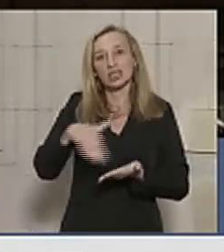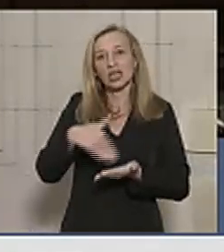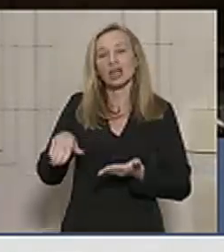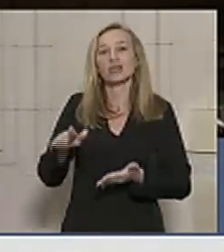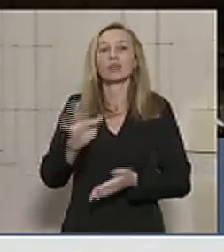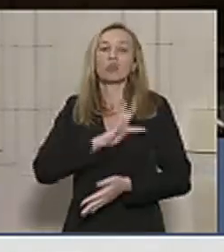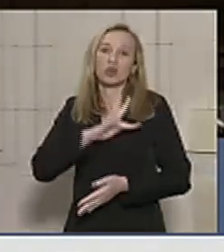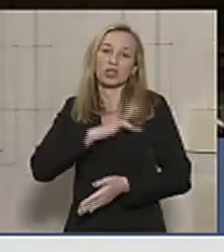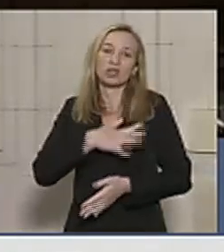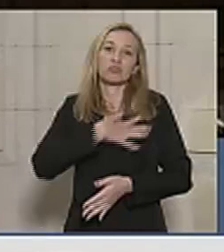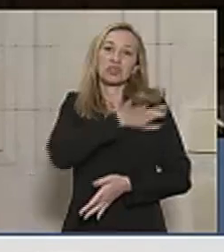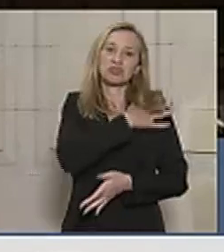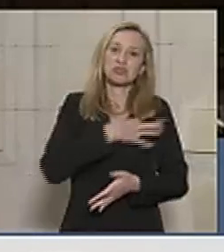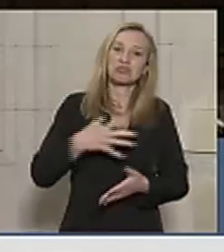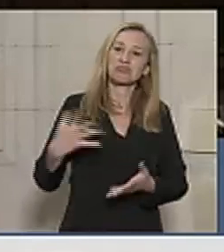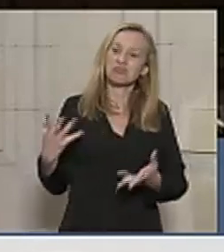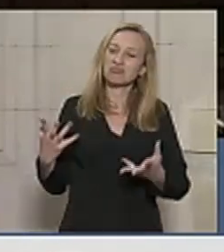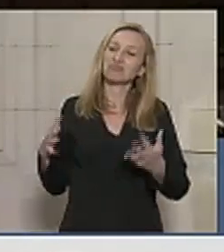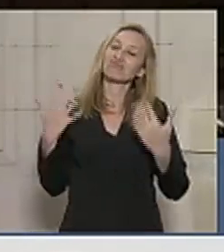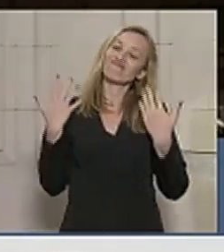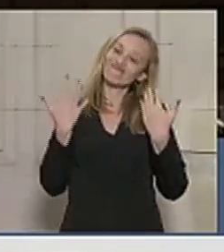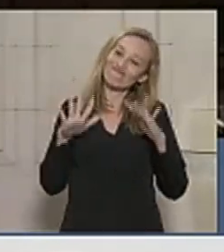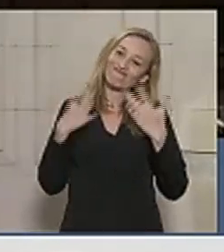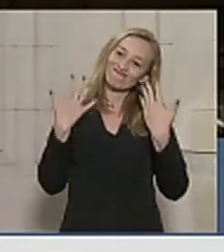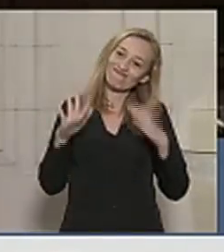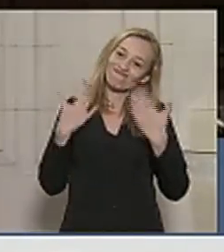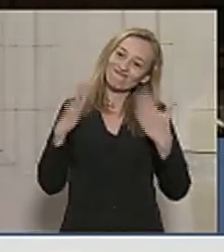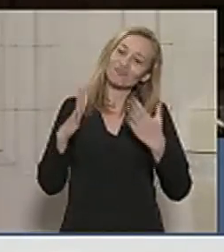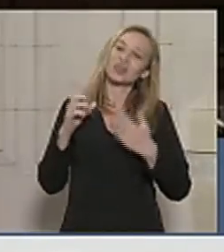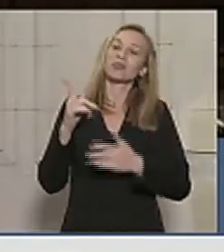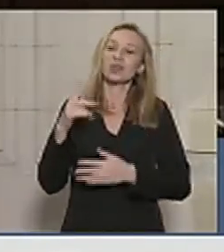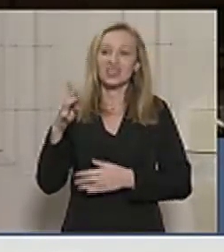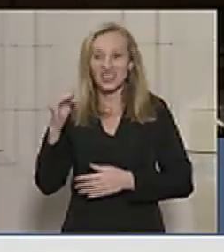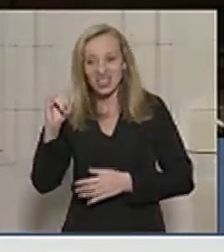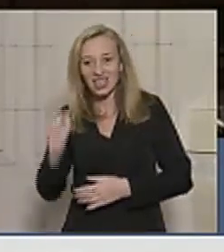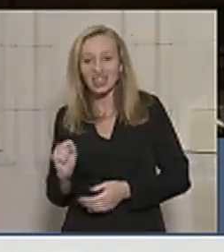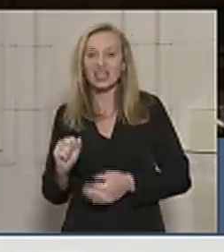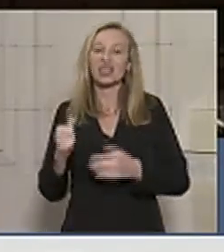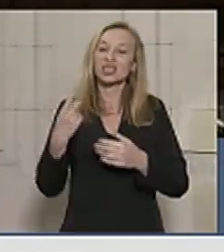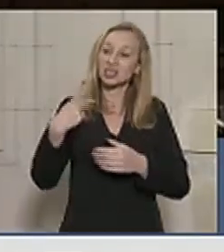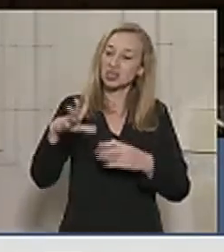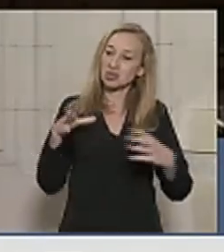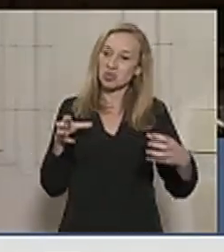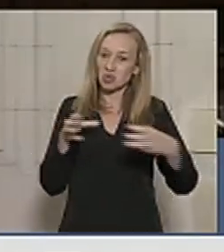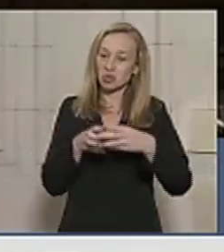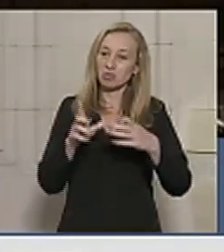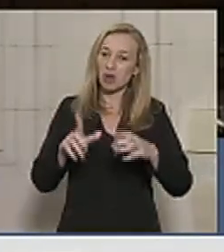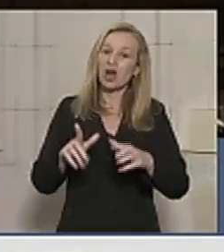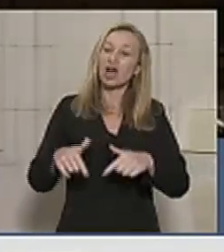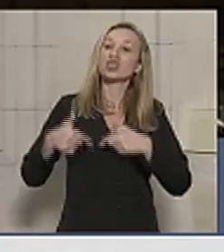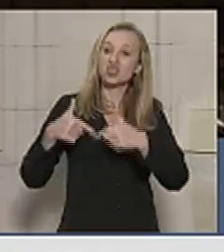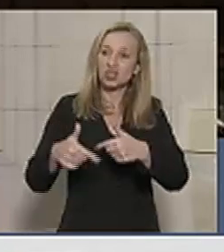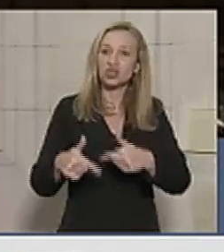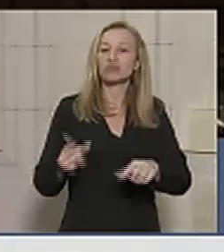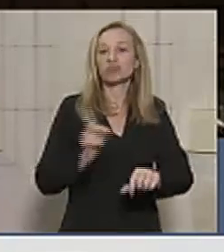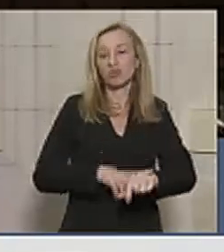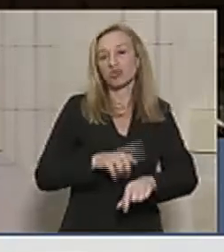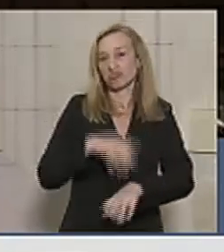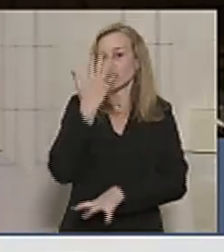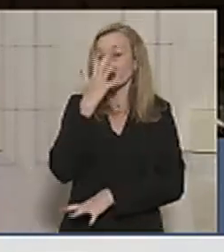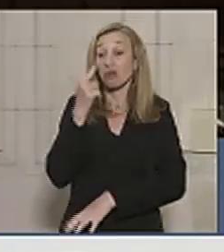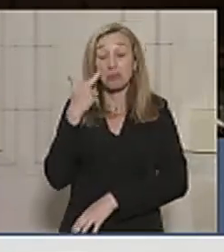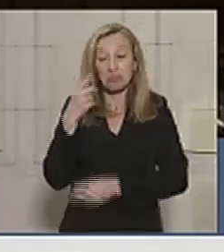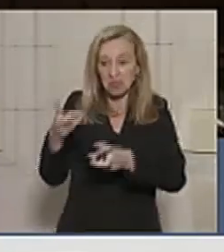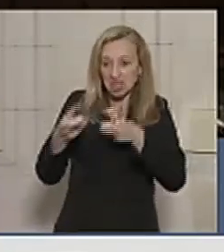elogio à forma pela qual a Tenente Coronel Priscila e sua tropa agiram no Carnaval. Nós percebemos ali